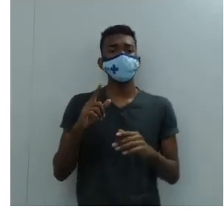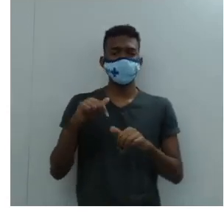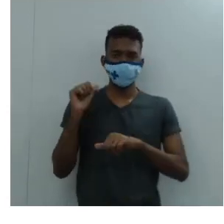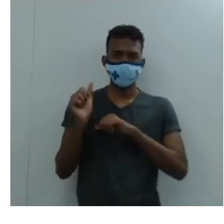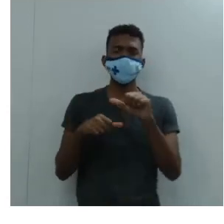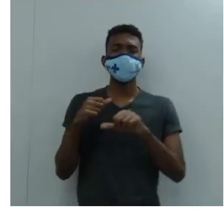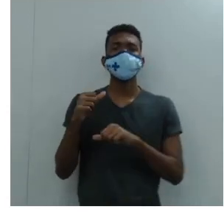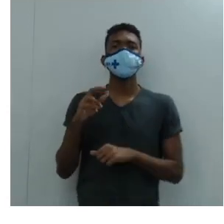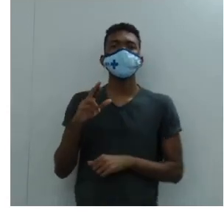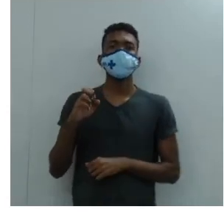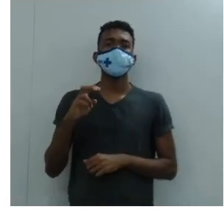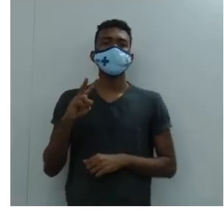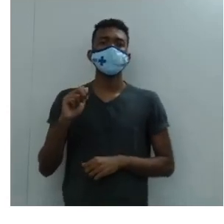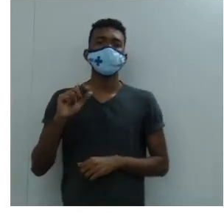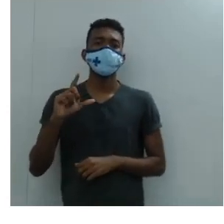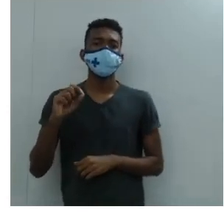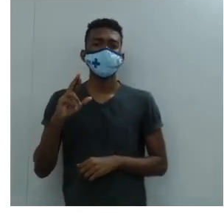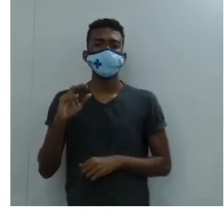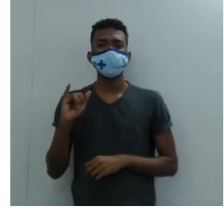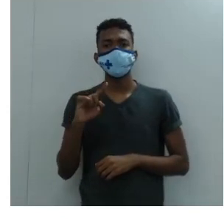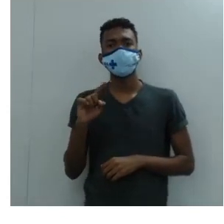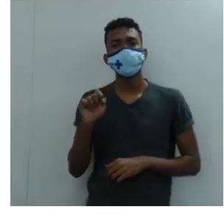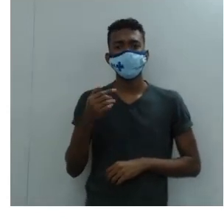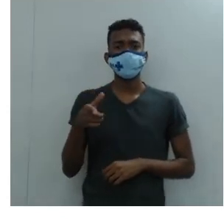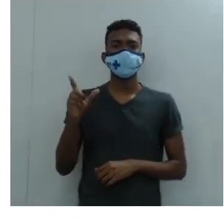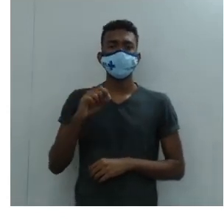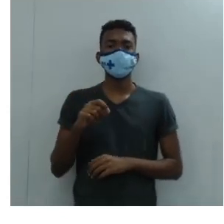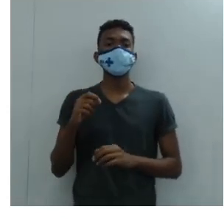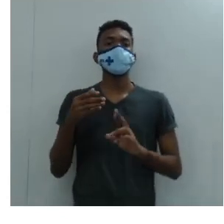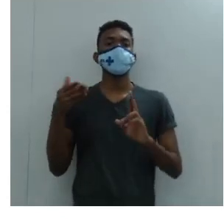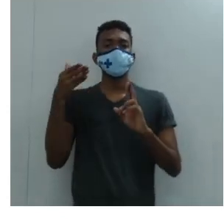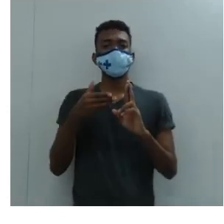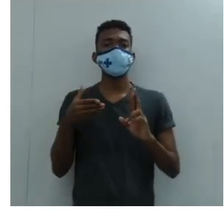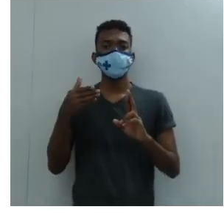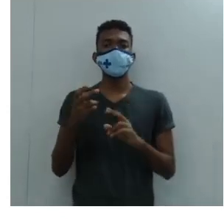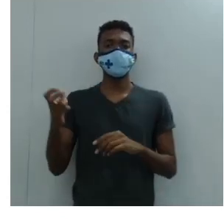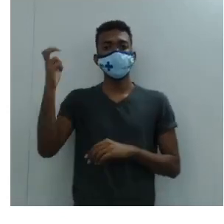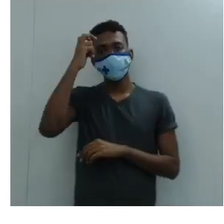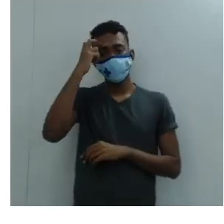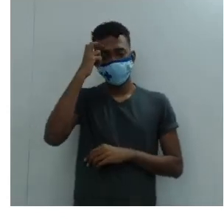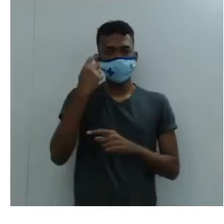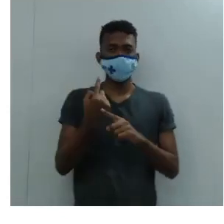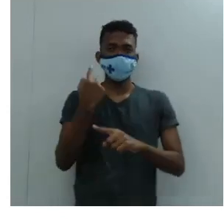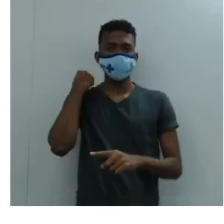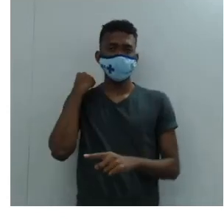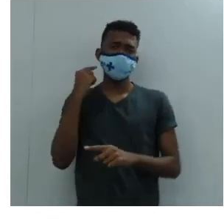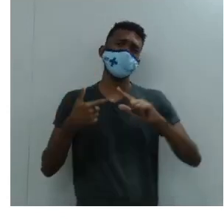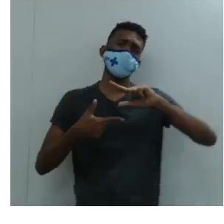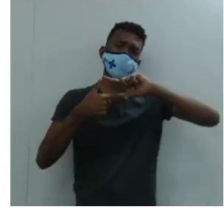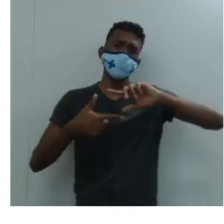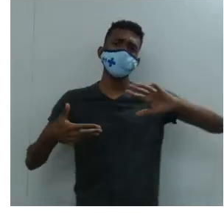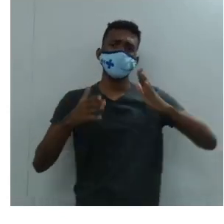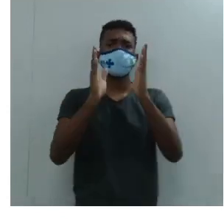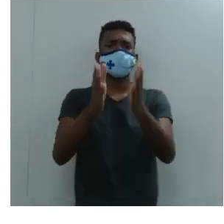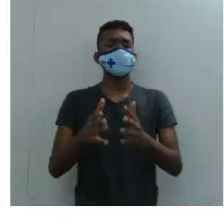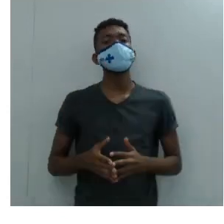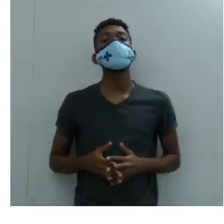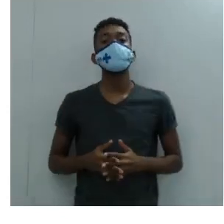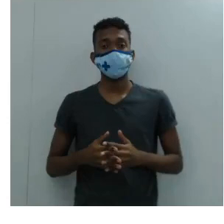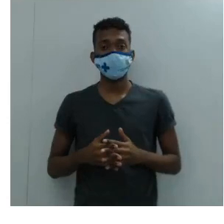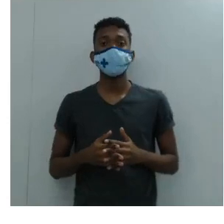das referências culturais da atividade clássica, né? Então na realidade a base da